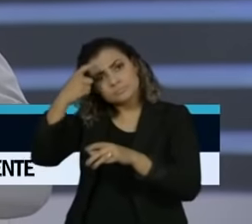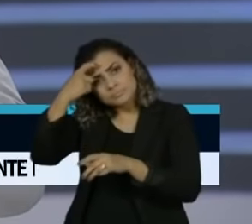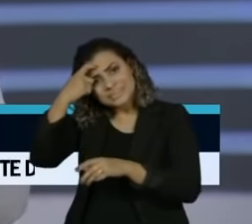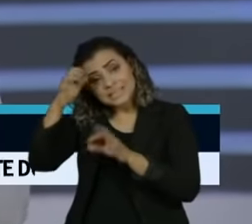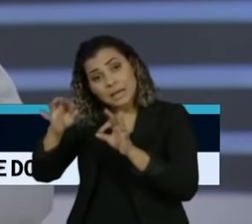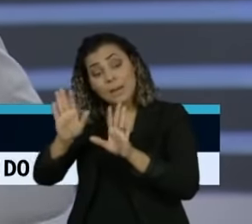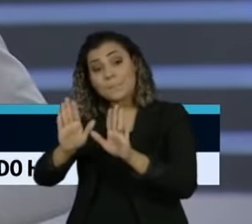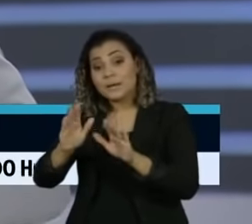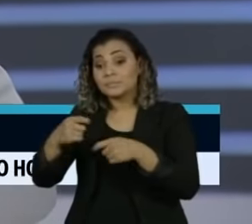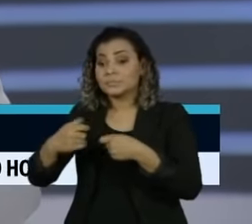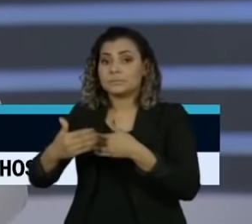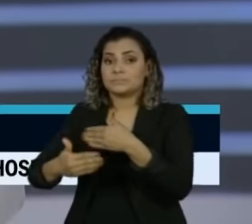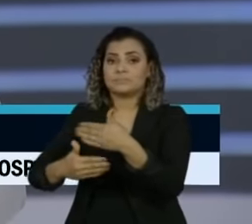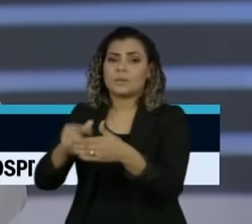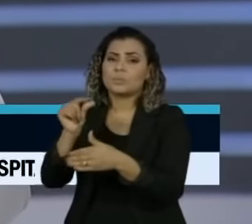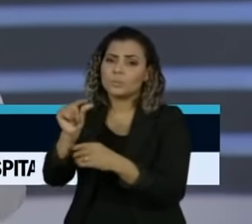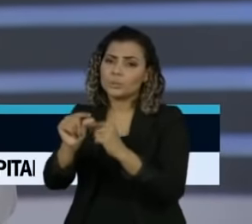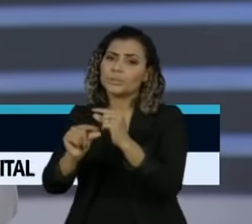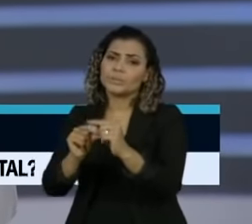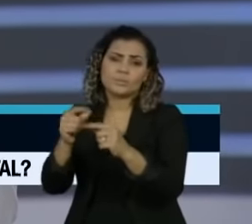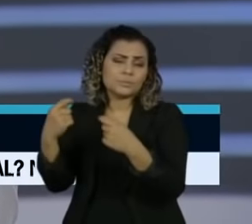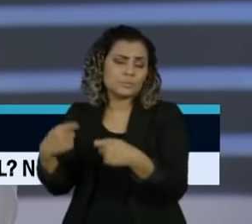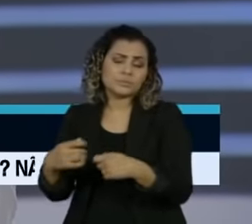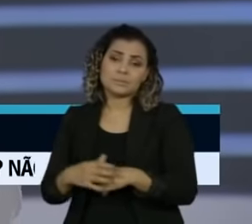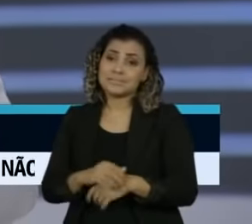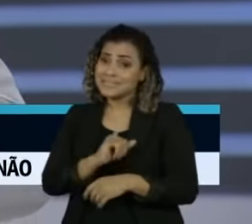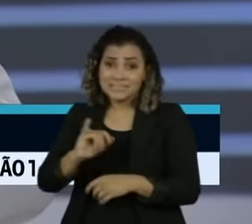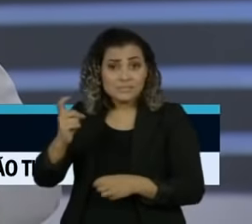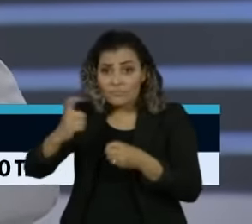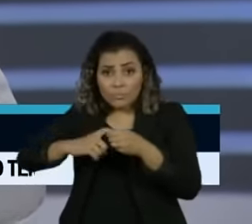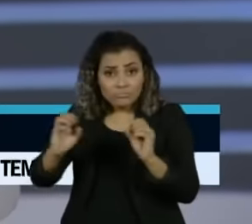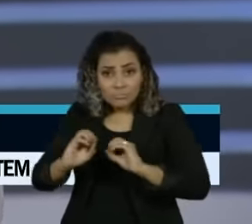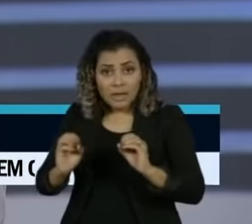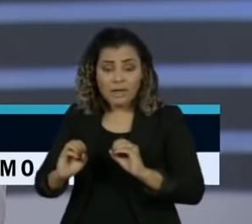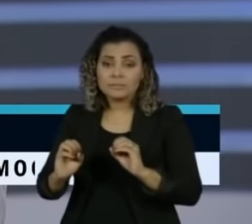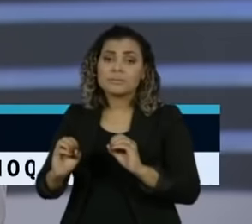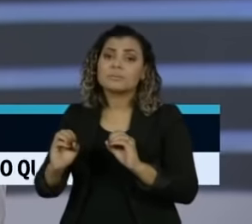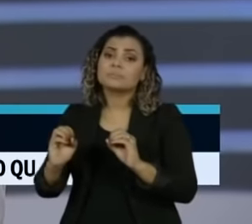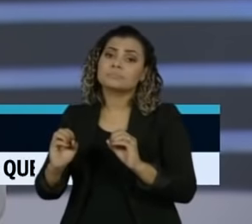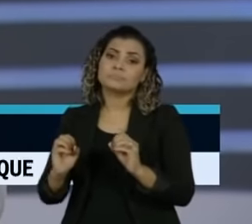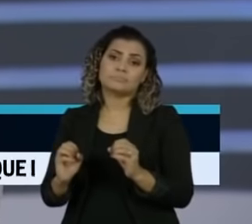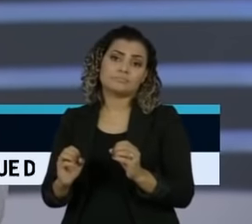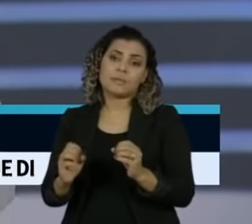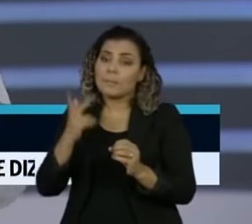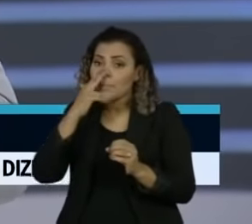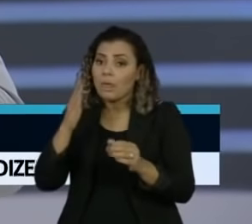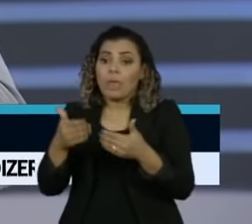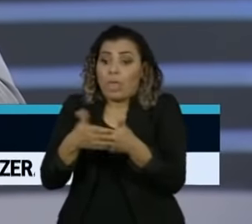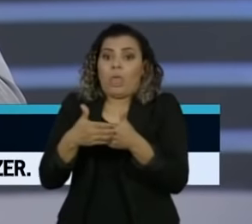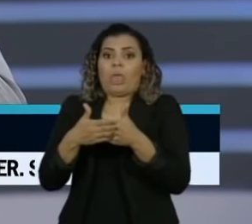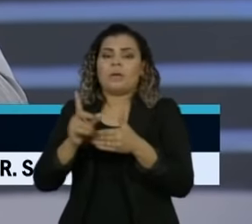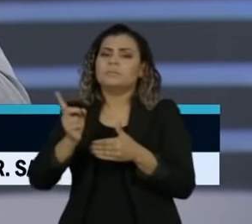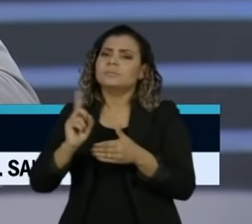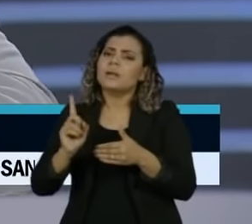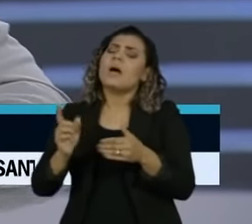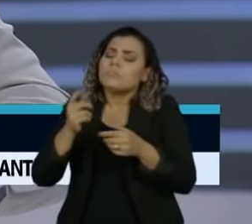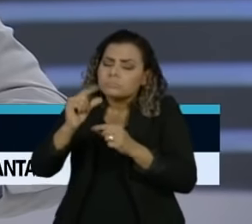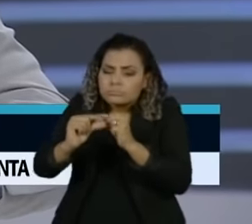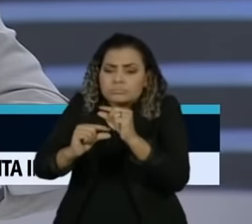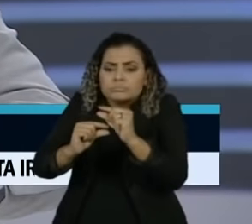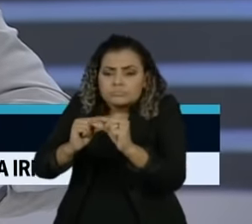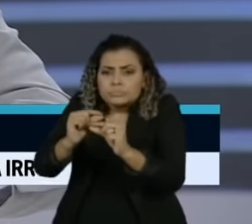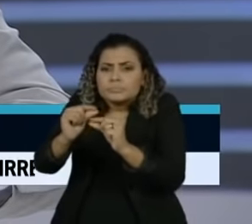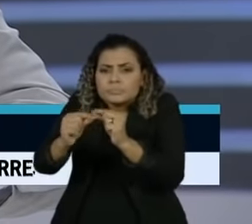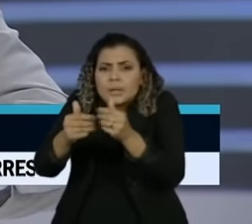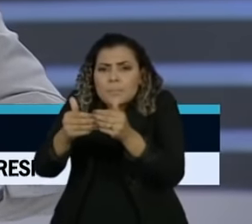precisamos iniciar esse processo de, se não normalização, pelo menos de retorno. Então, eu penso que esse desligamento